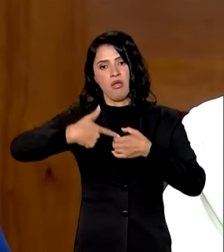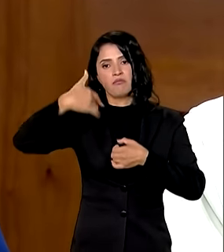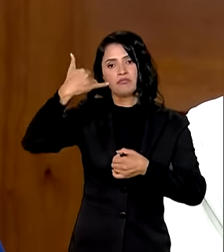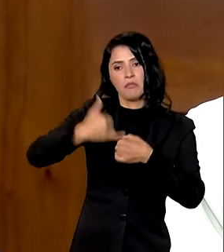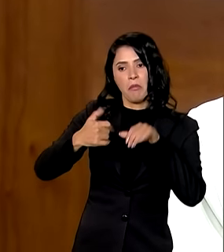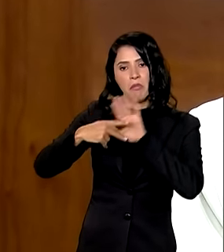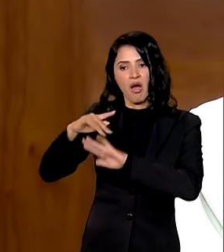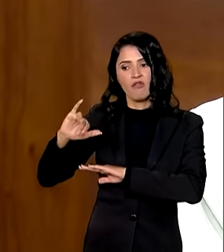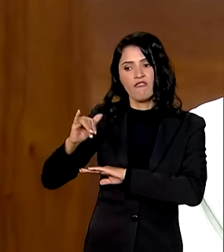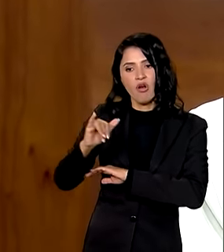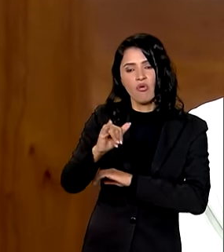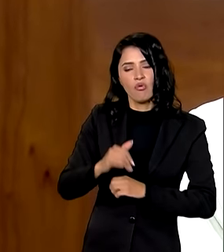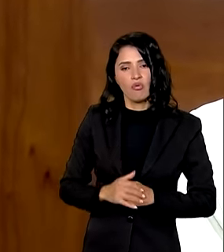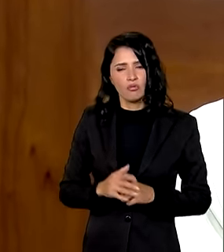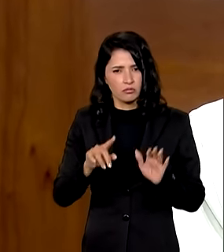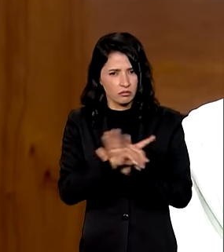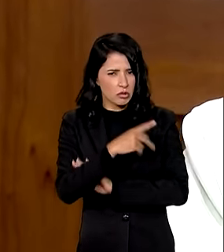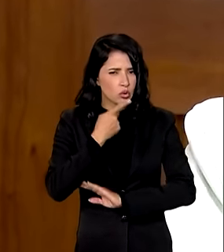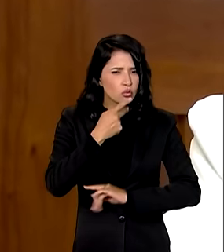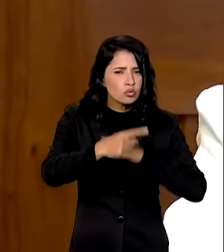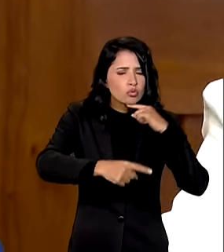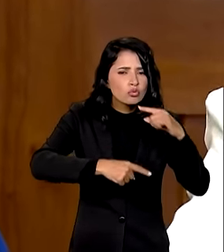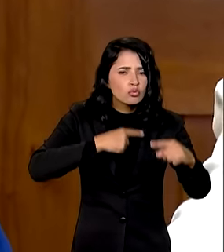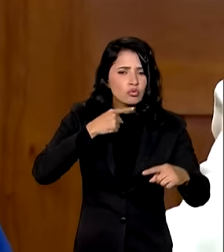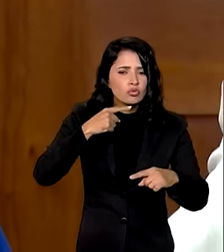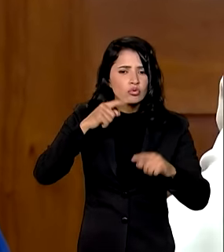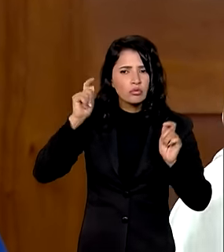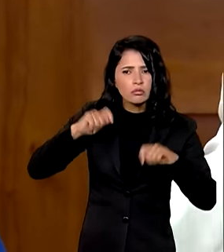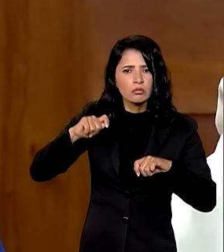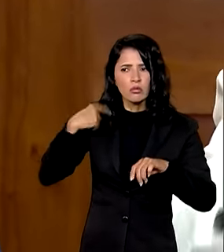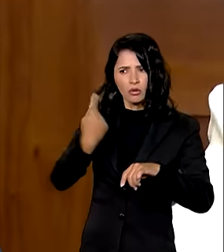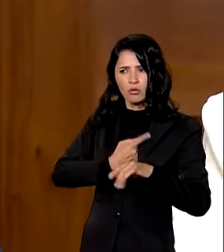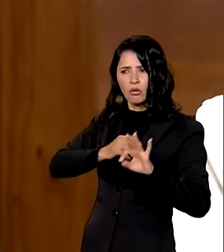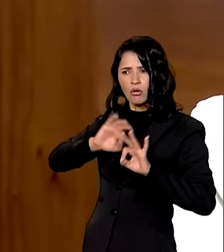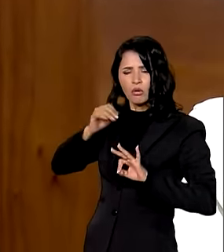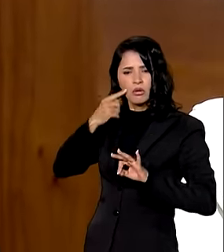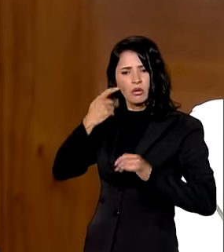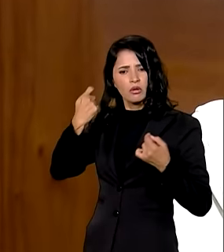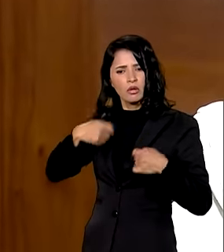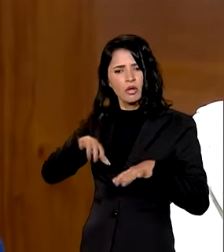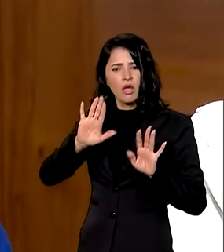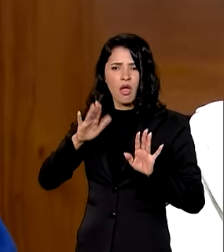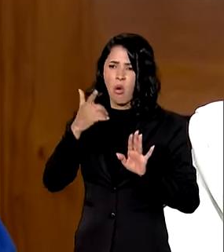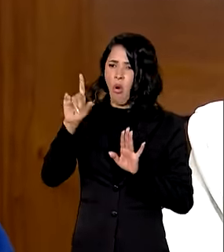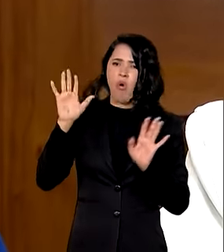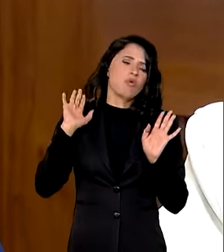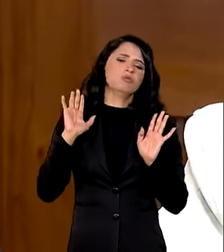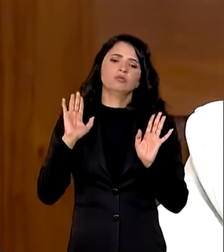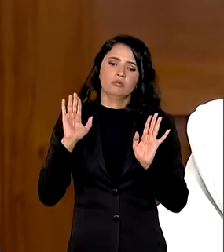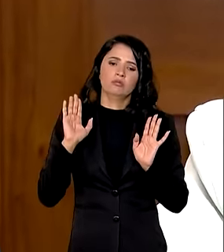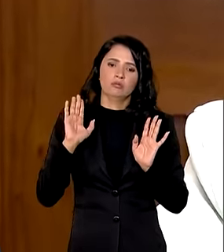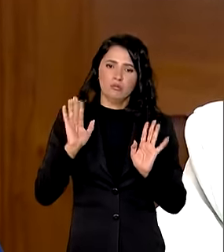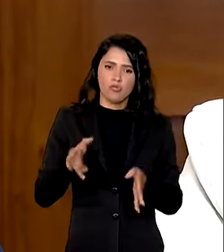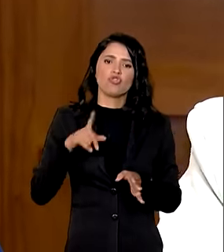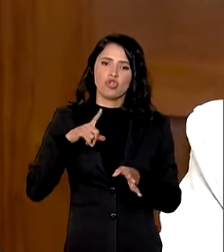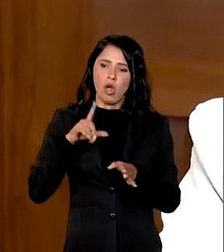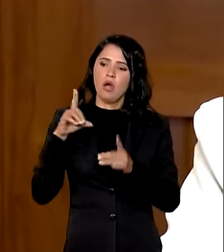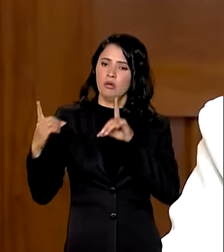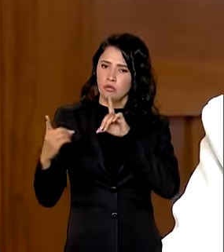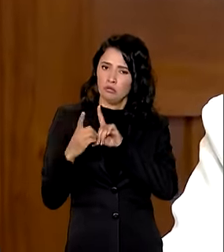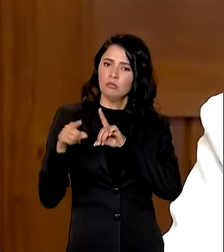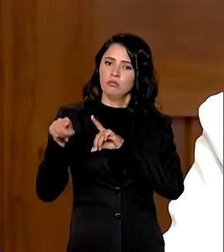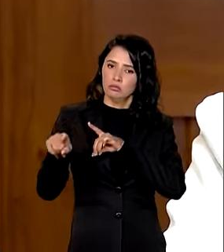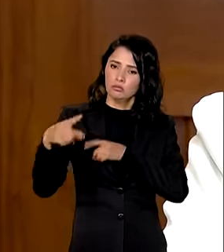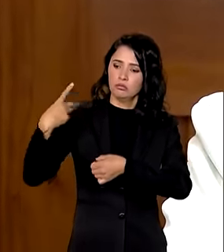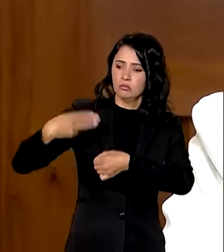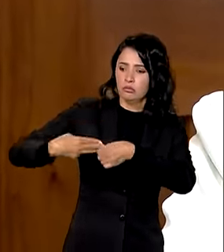gente já atendeu municípios aqui no Rio